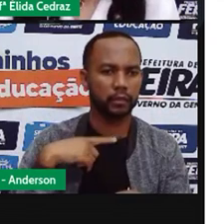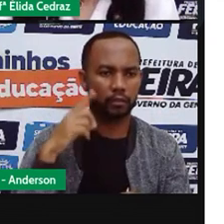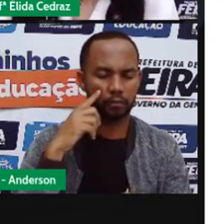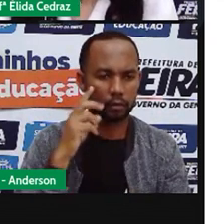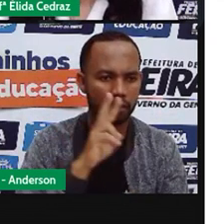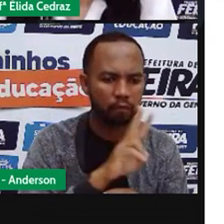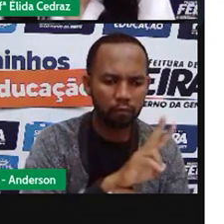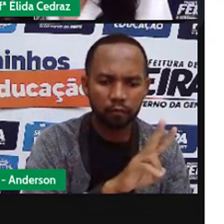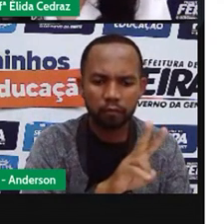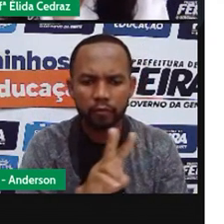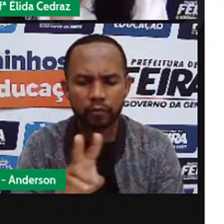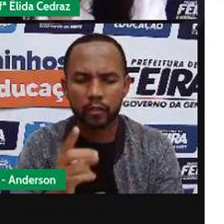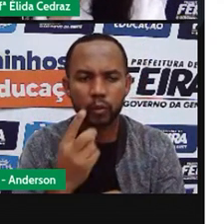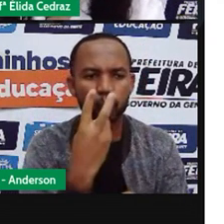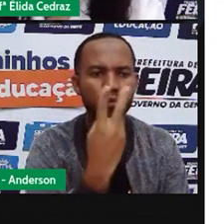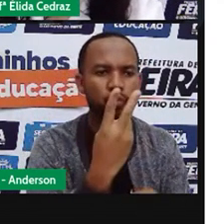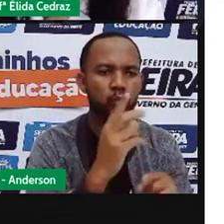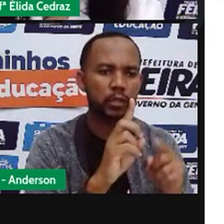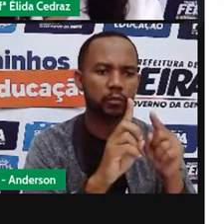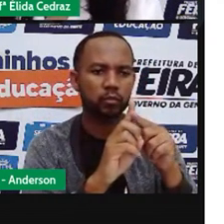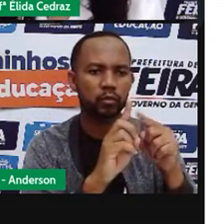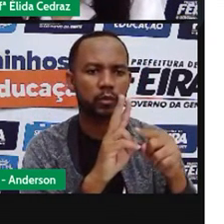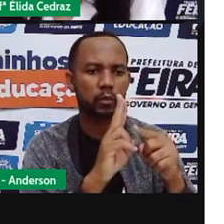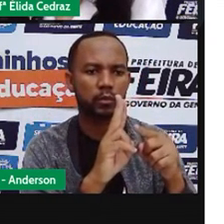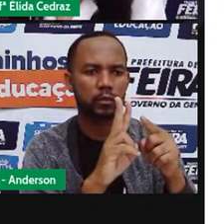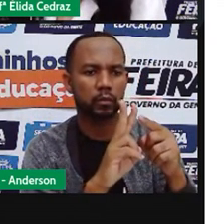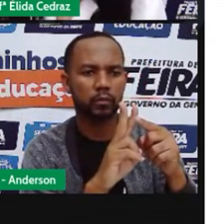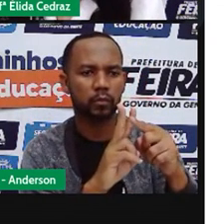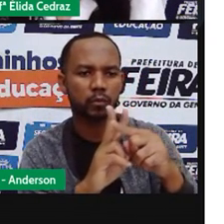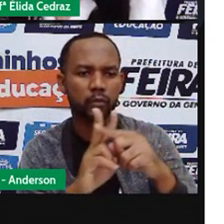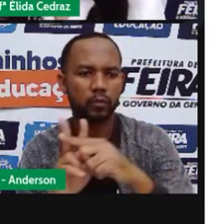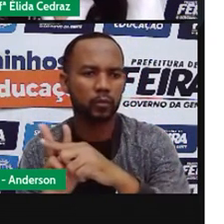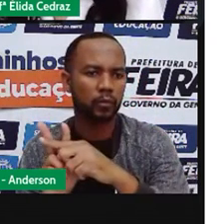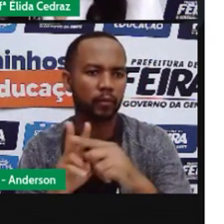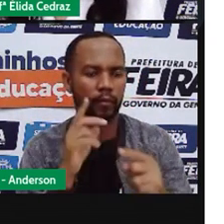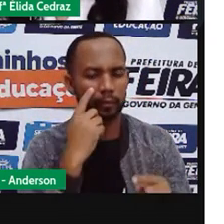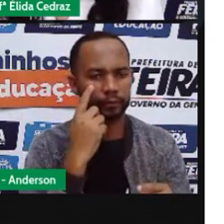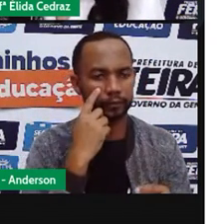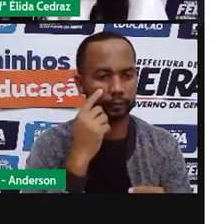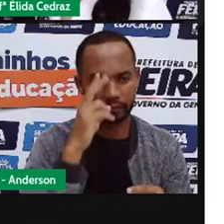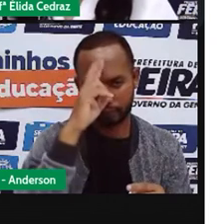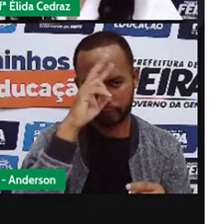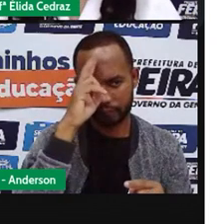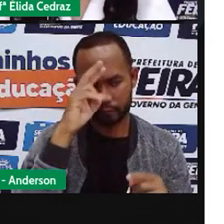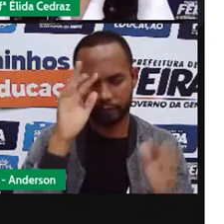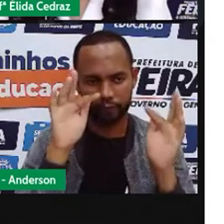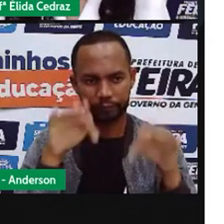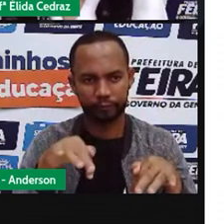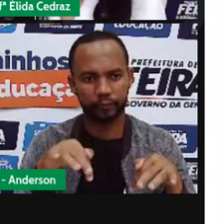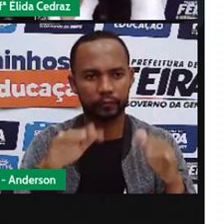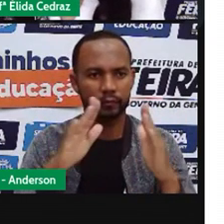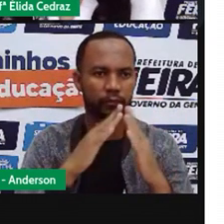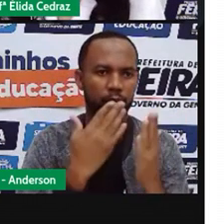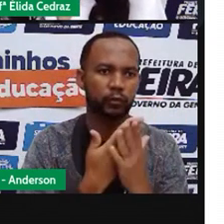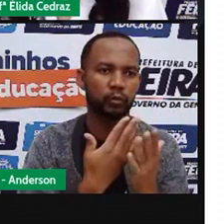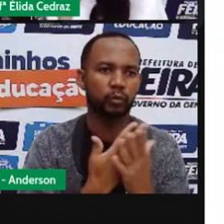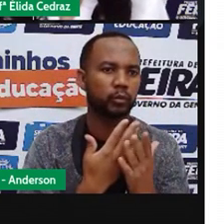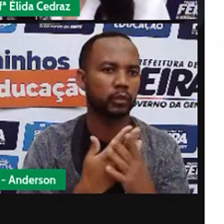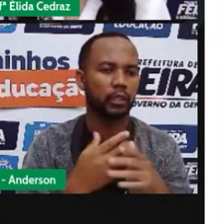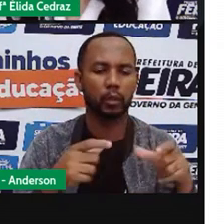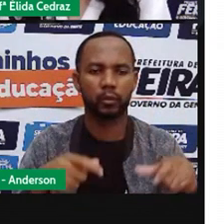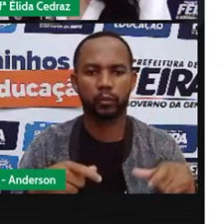seja ela natural ou artificial. Na última aula, eu falei para vocês que, dependendo da